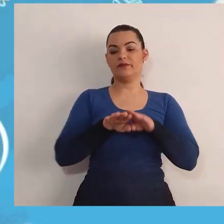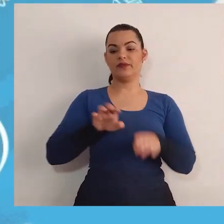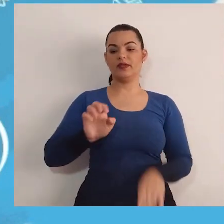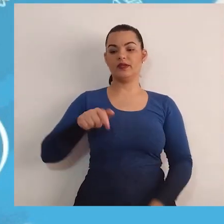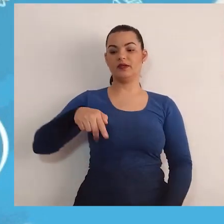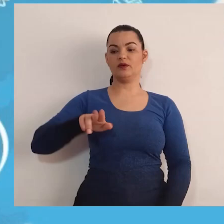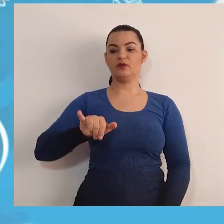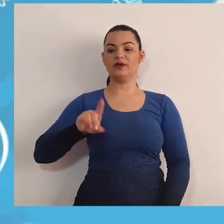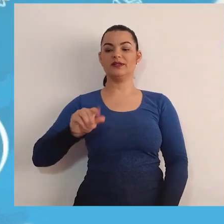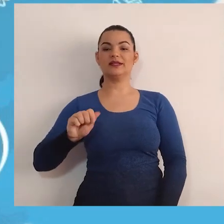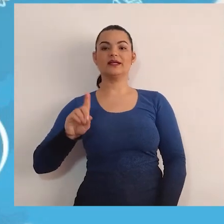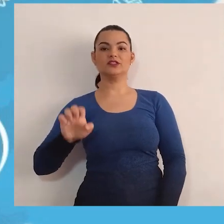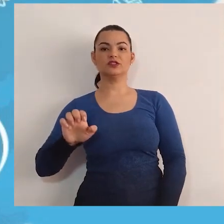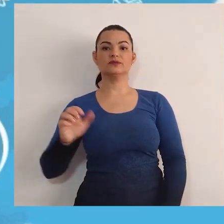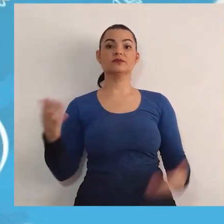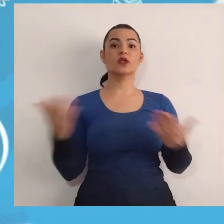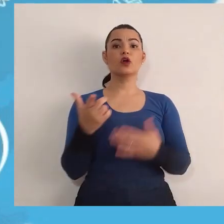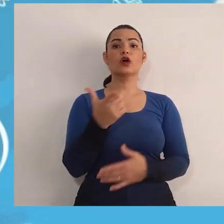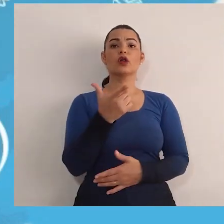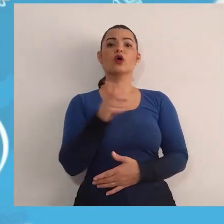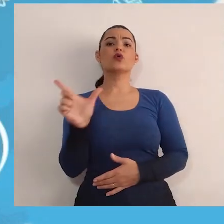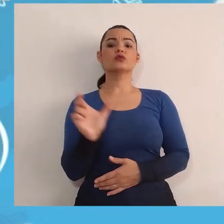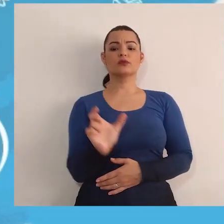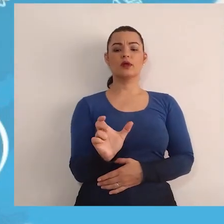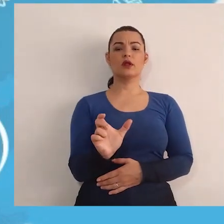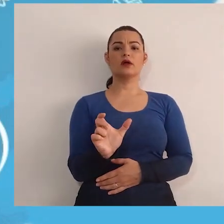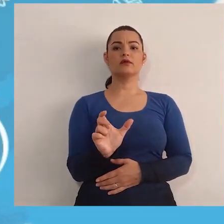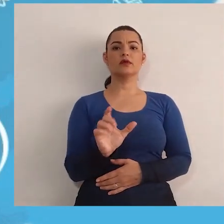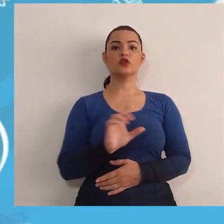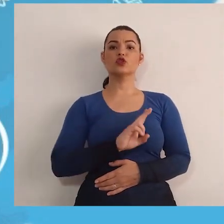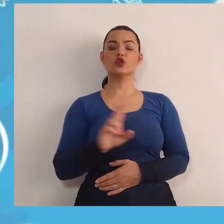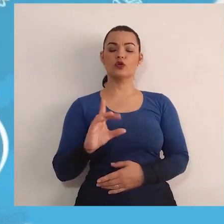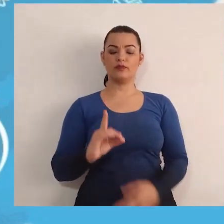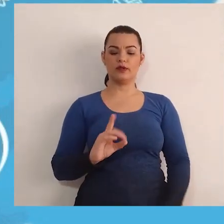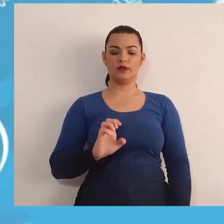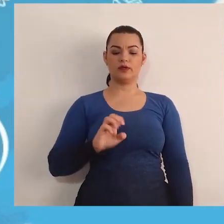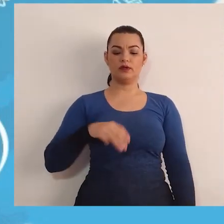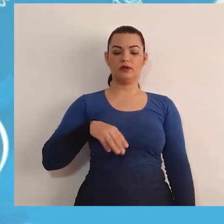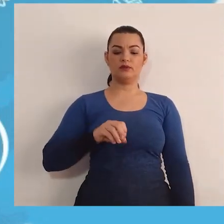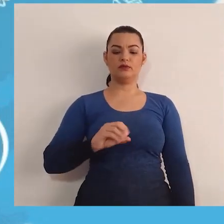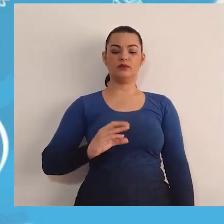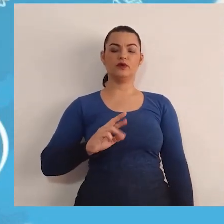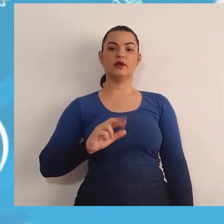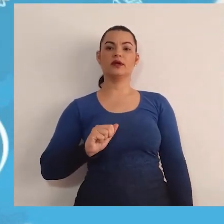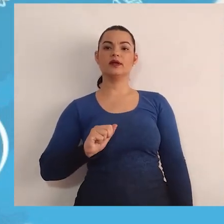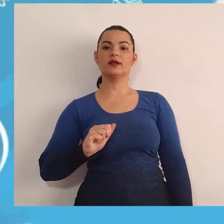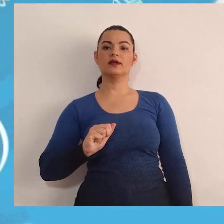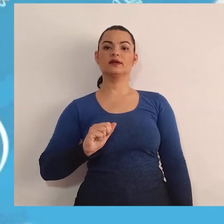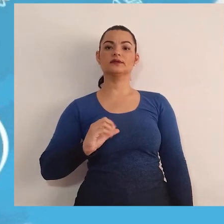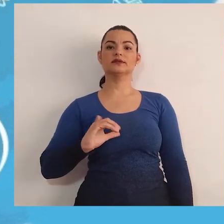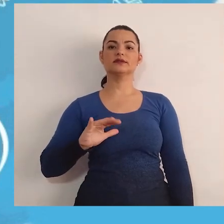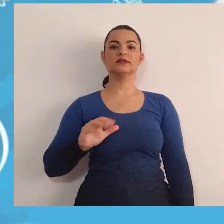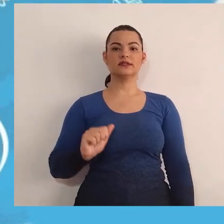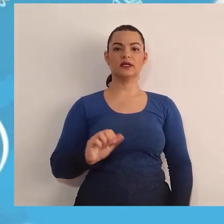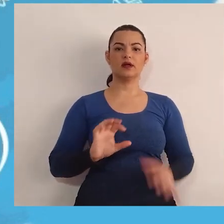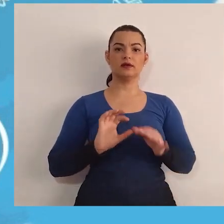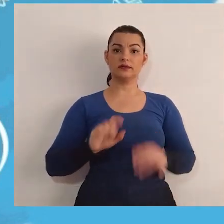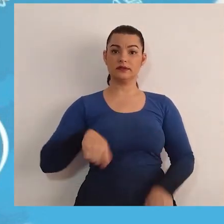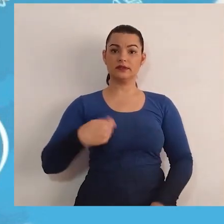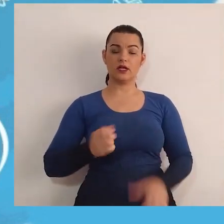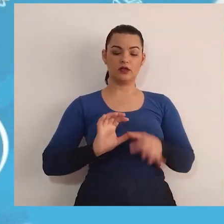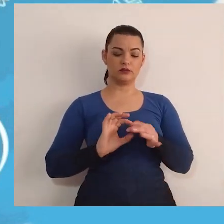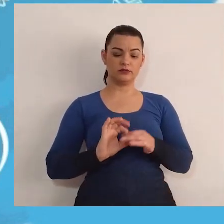democracia? É uma coisa bem simples de entender e bem legal também. Por exemplo, vamos